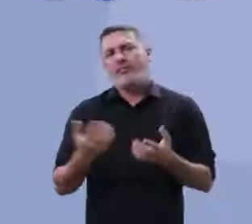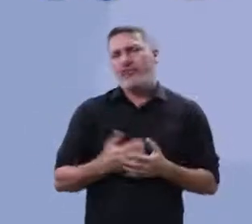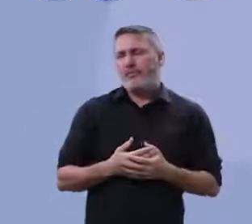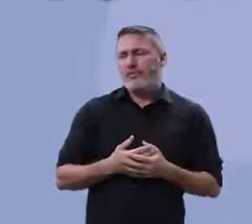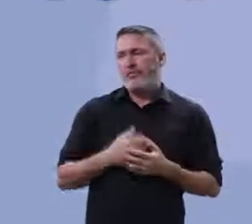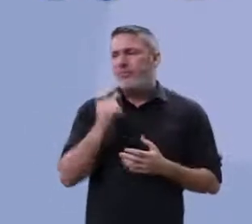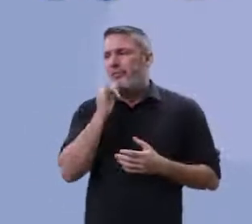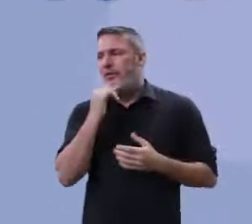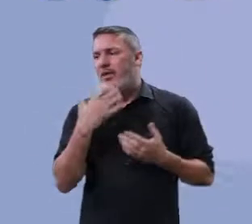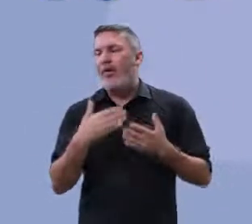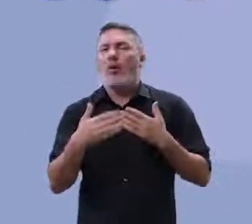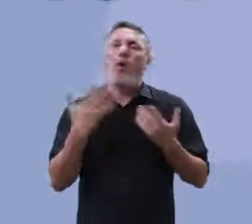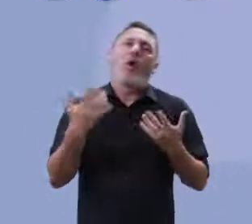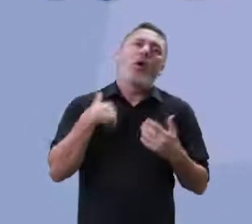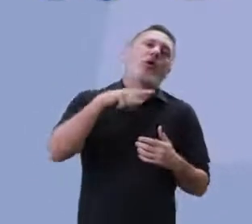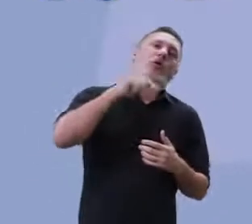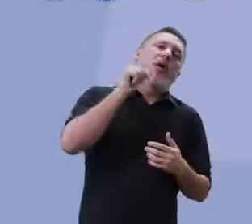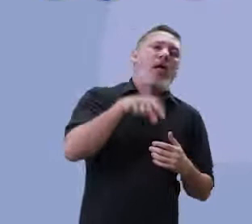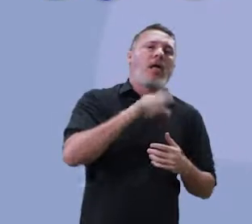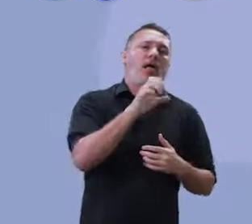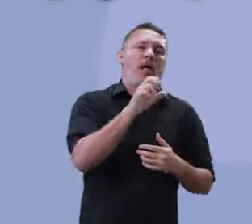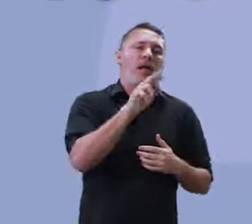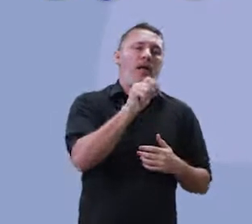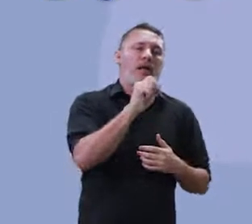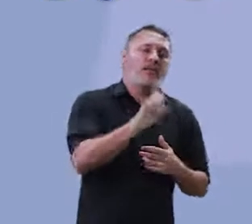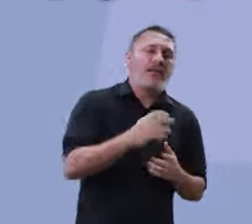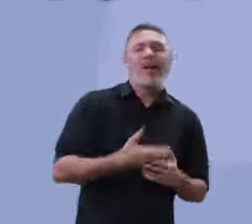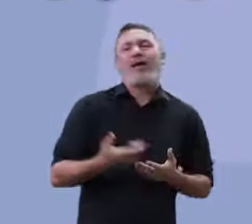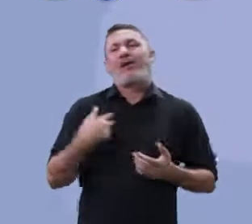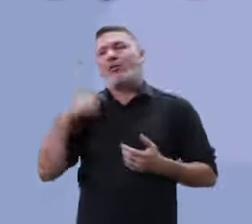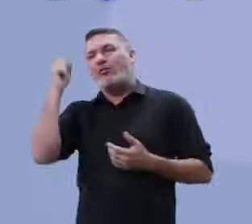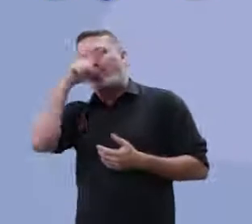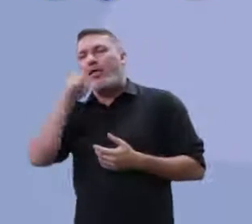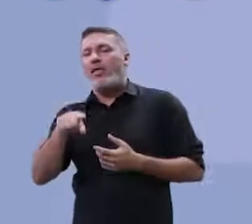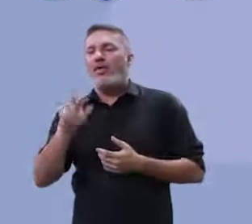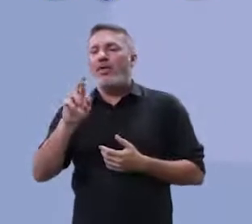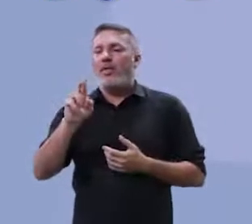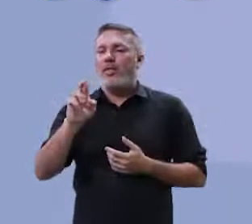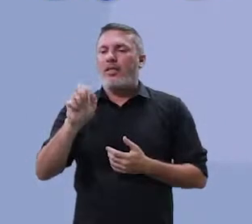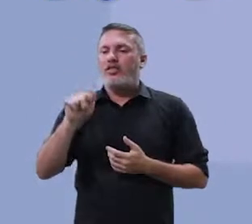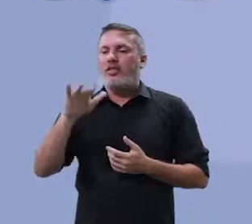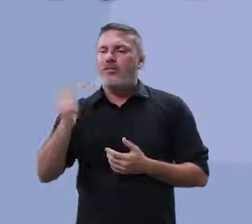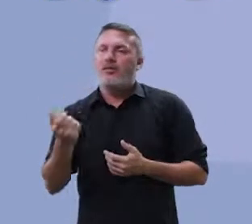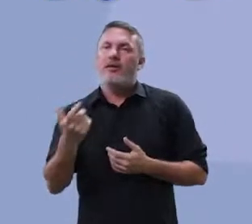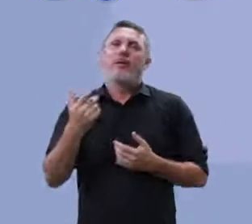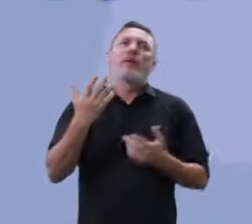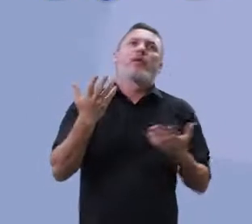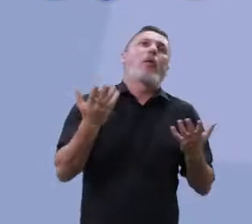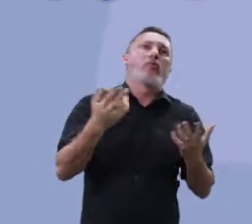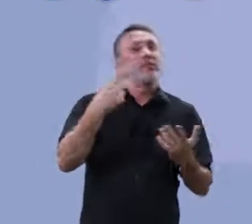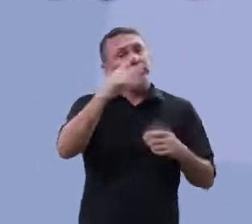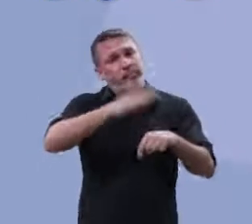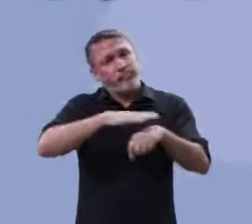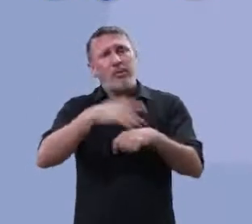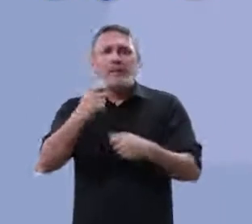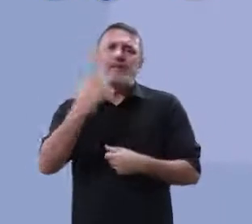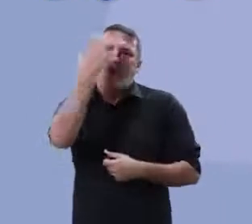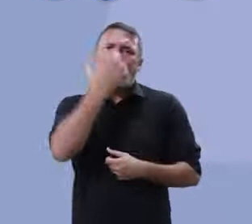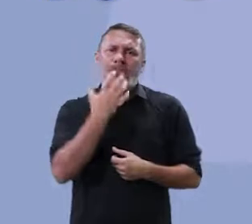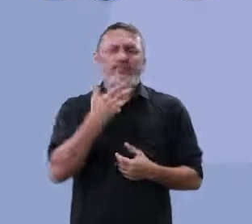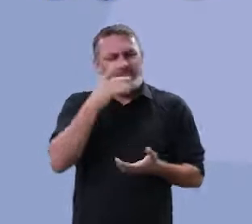é crase. Então, vai estudar crase. Ah, minha dificuldade, professor, é regência. Vai estudar regência. Você precisa ser coerente,